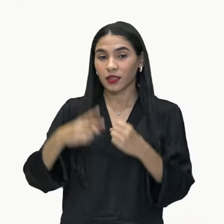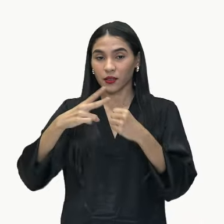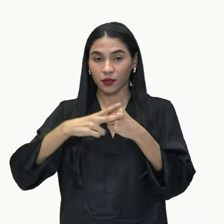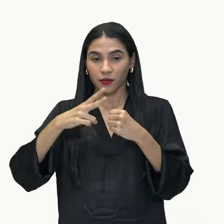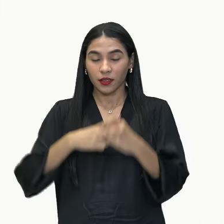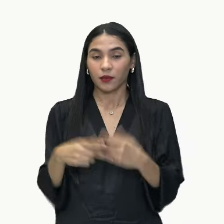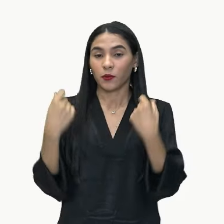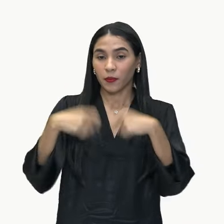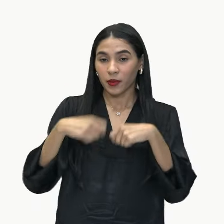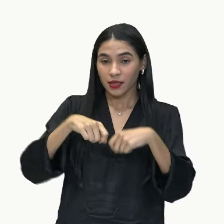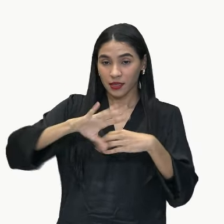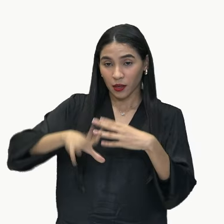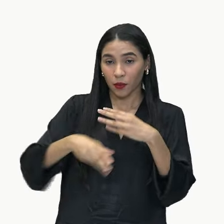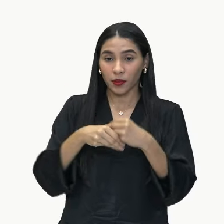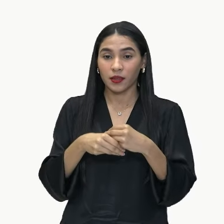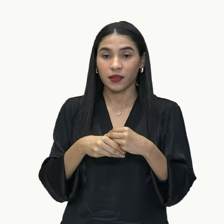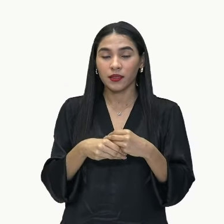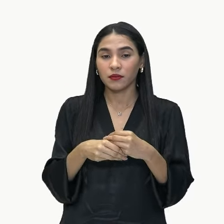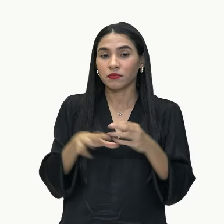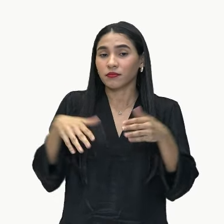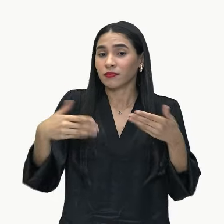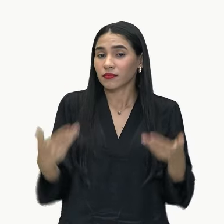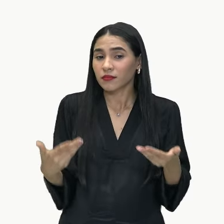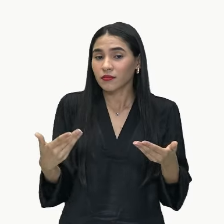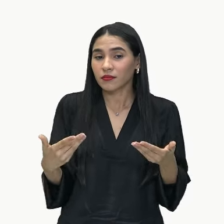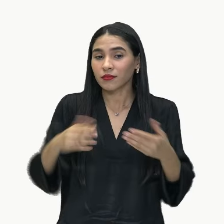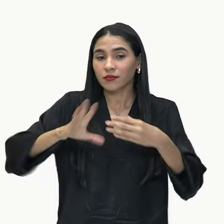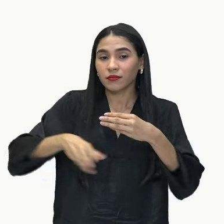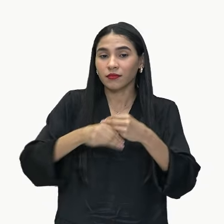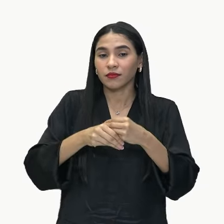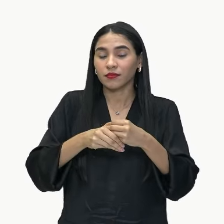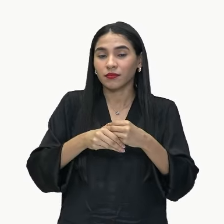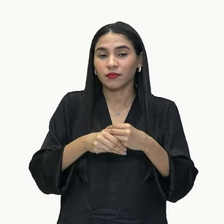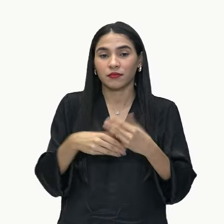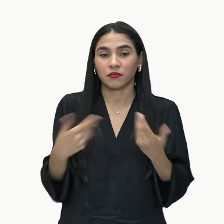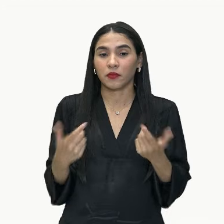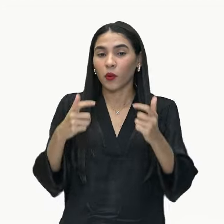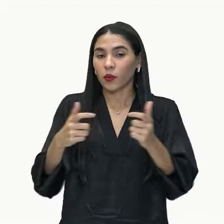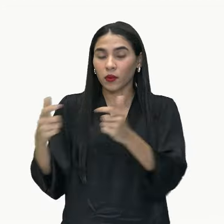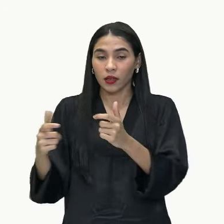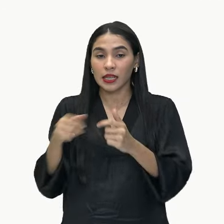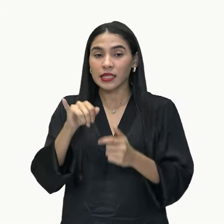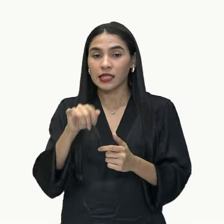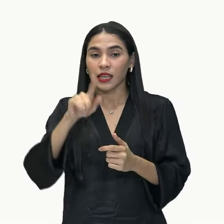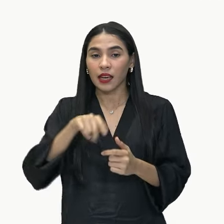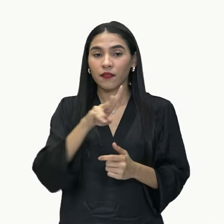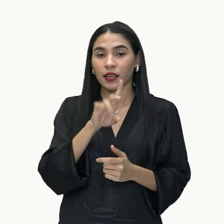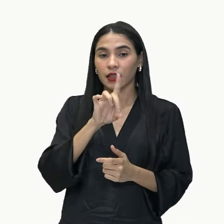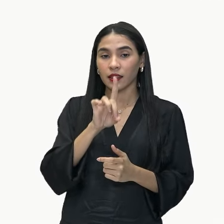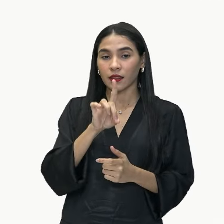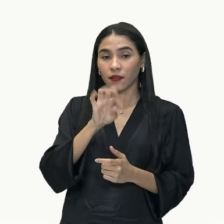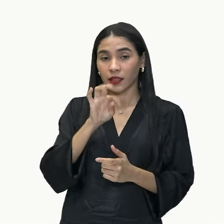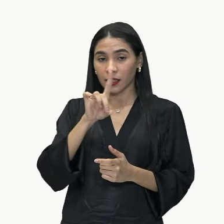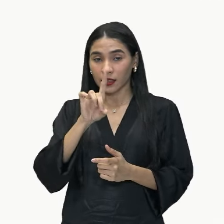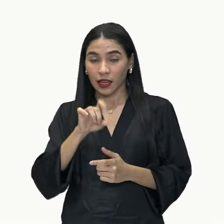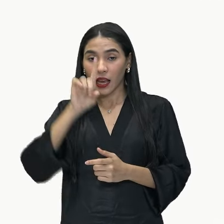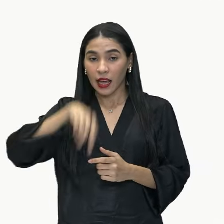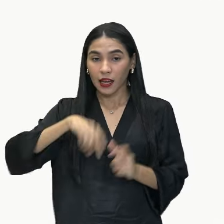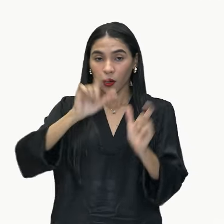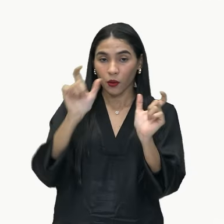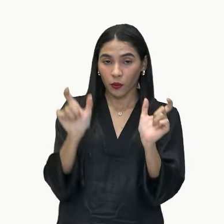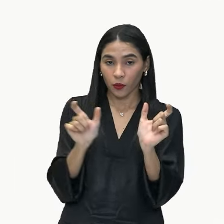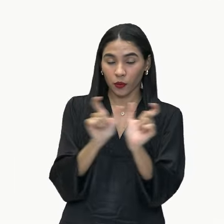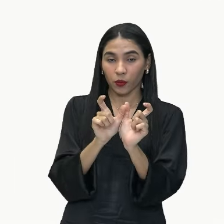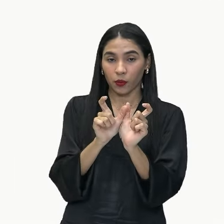precisa de complementação, cadê essa complementação, né? Quando o verbo é transitivo direto, nós chamamos o complemento de objeto